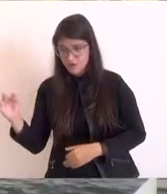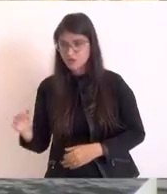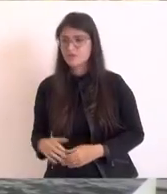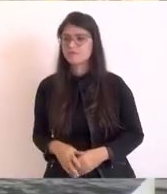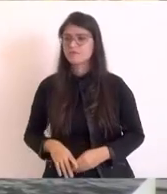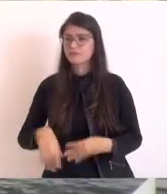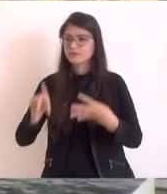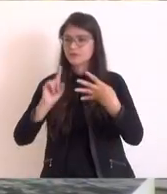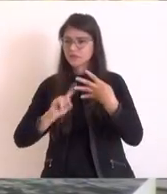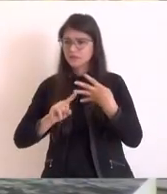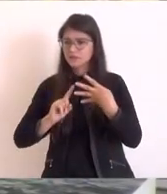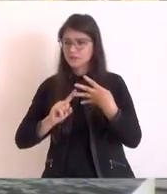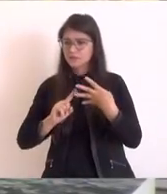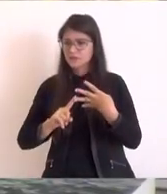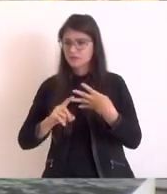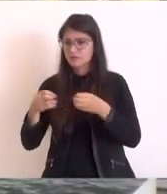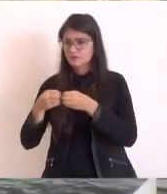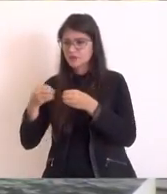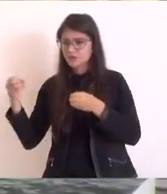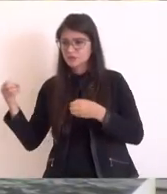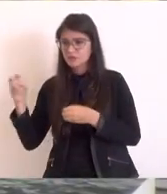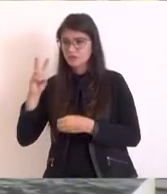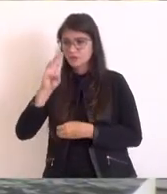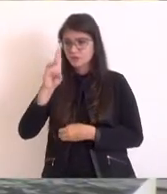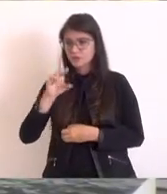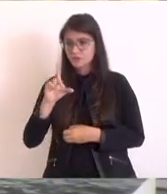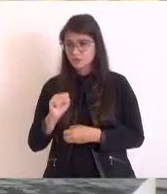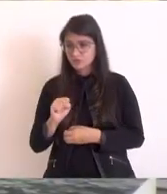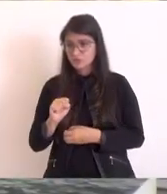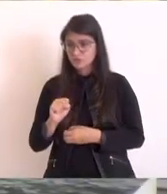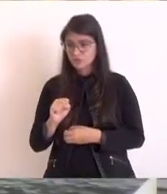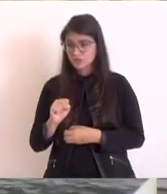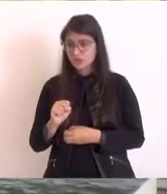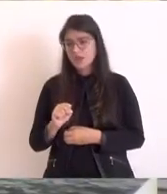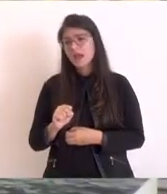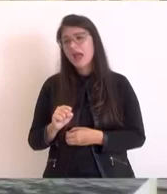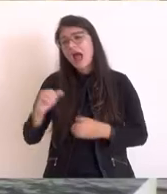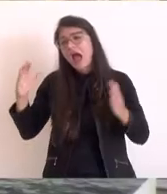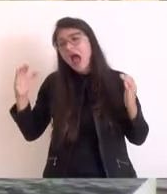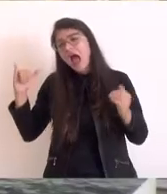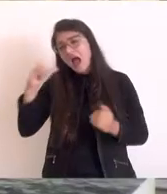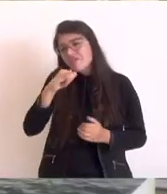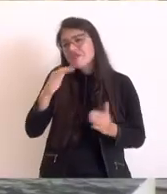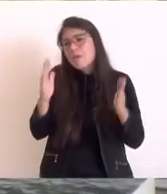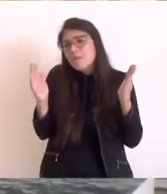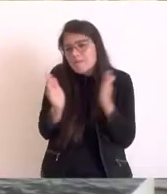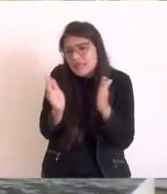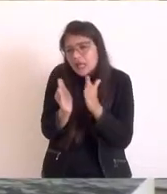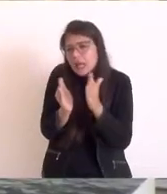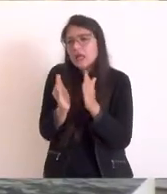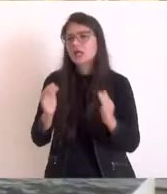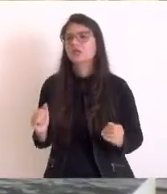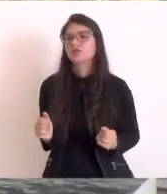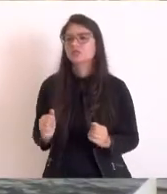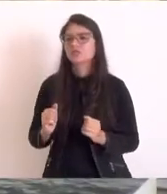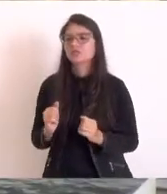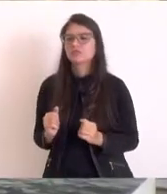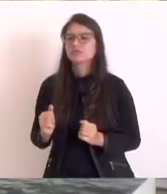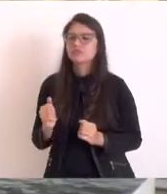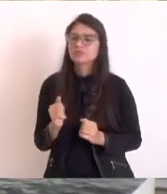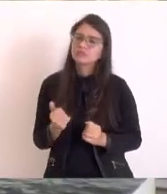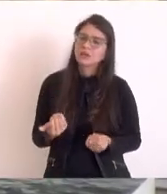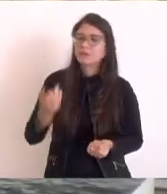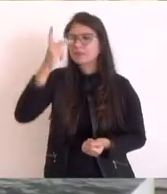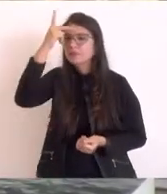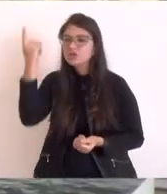aeroporto na cidade vizinha de Búzios para pequenos jatos, Lierjet, para aquele cidadão